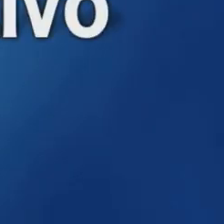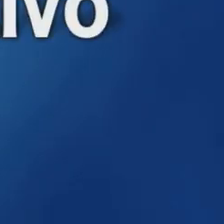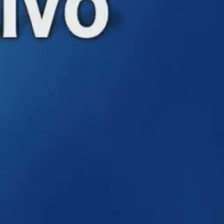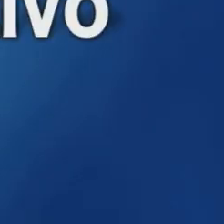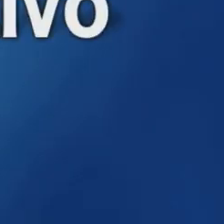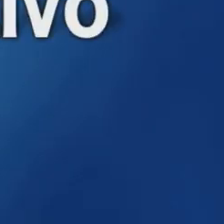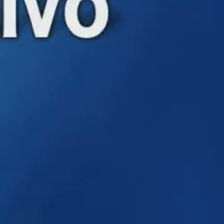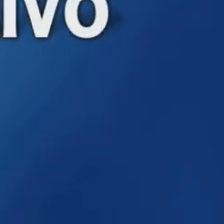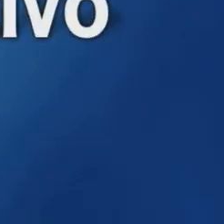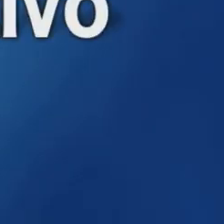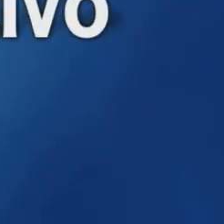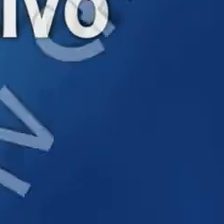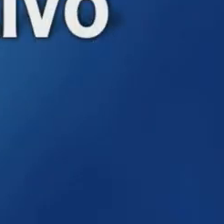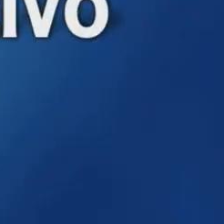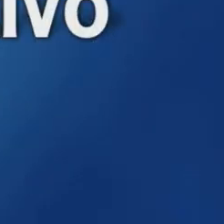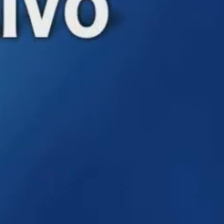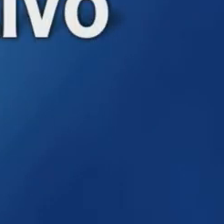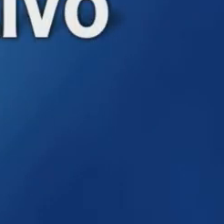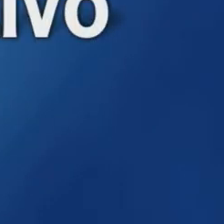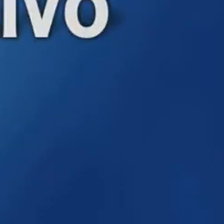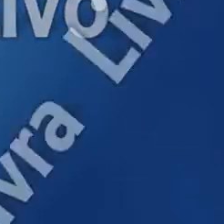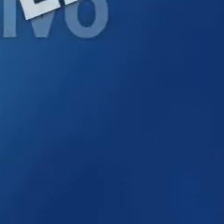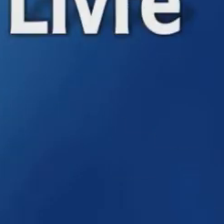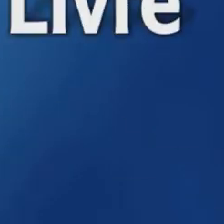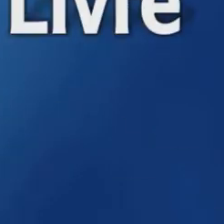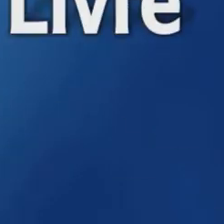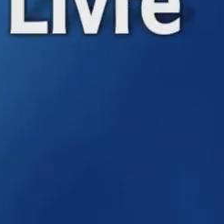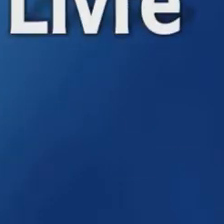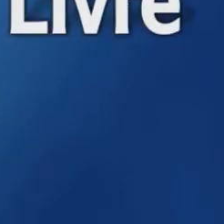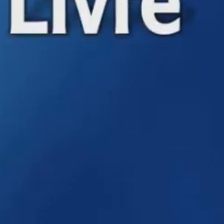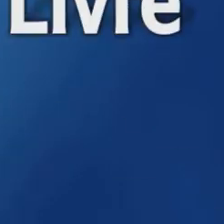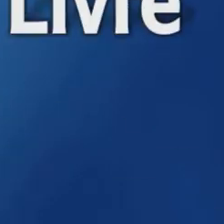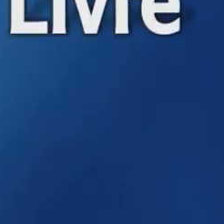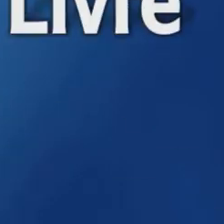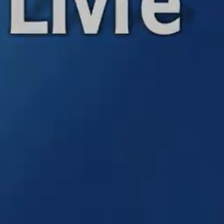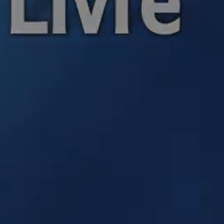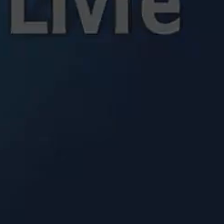a sua colocação.